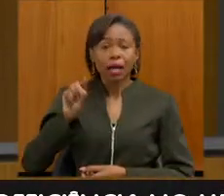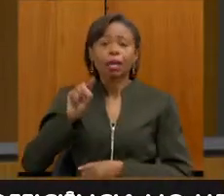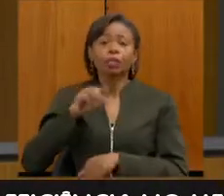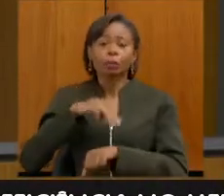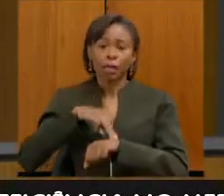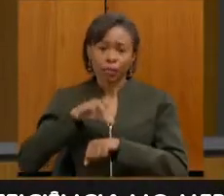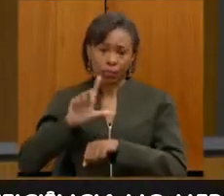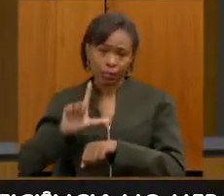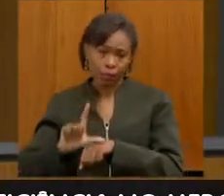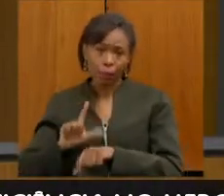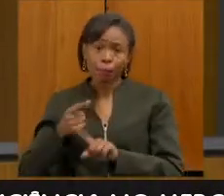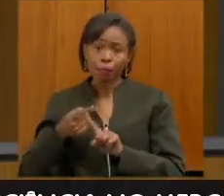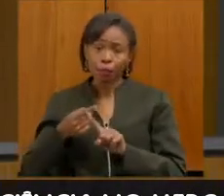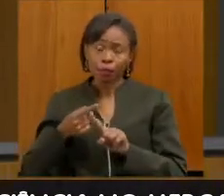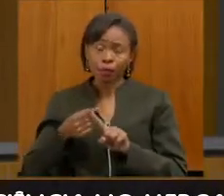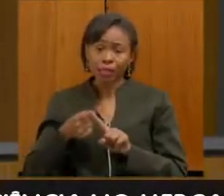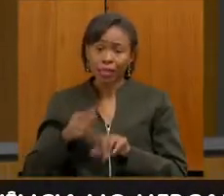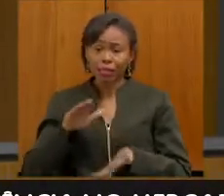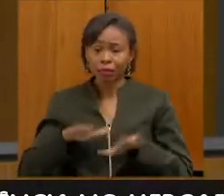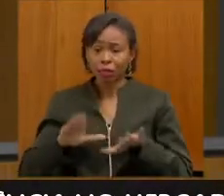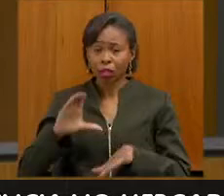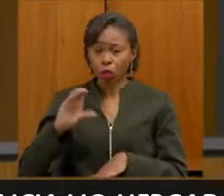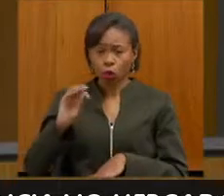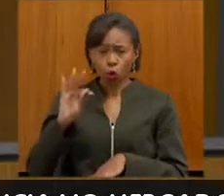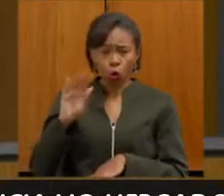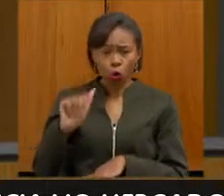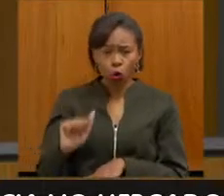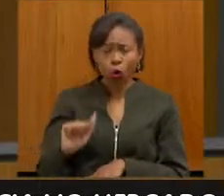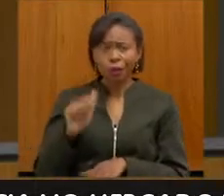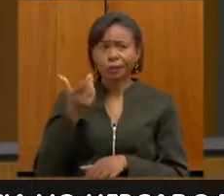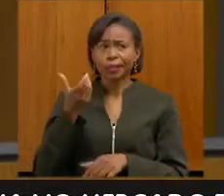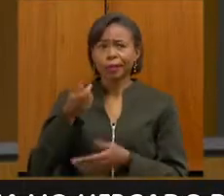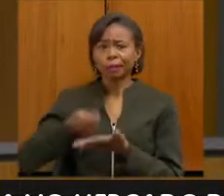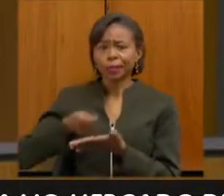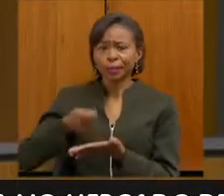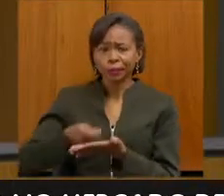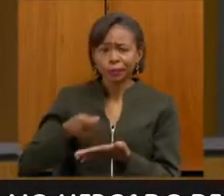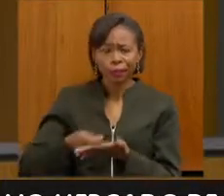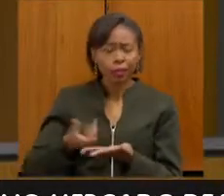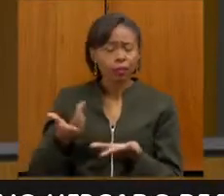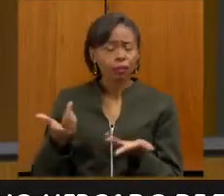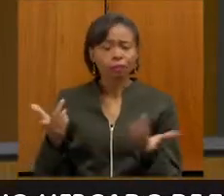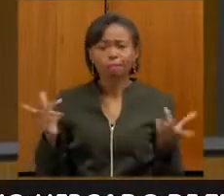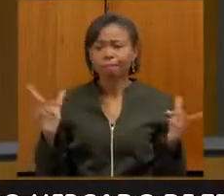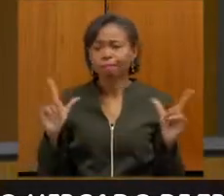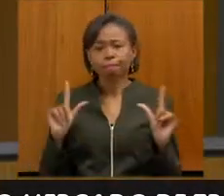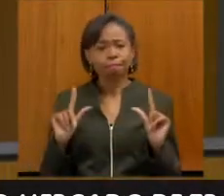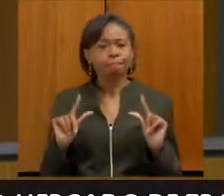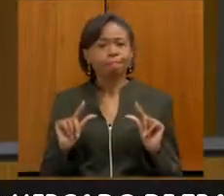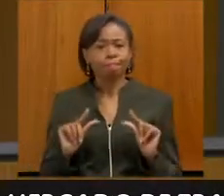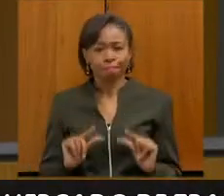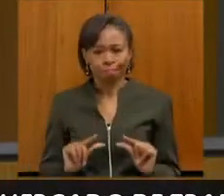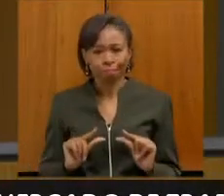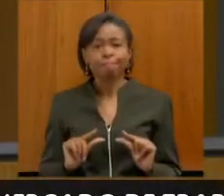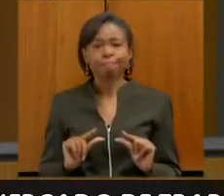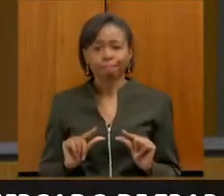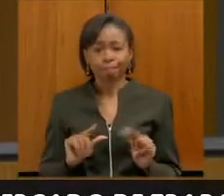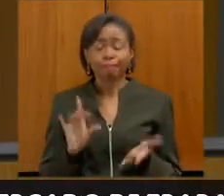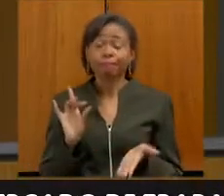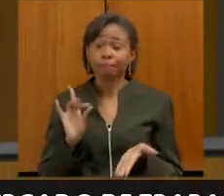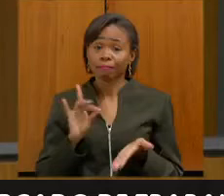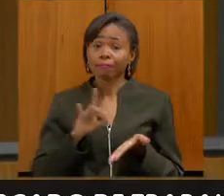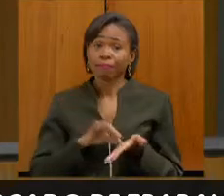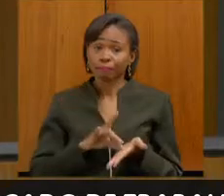obrigatoriedade de cotas, de cumprimentos, esse número cai. Então, assim, é uma realidade